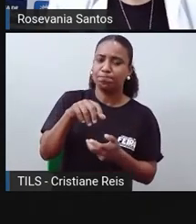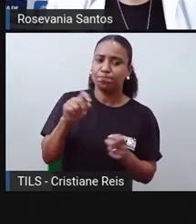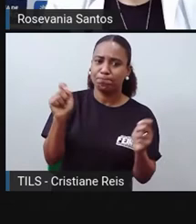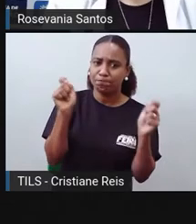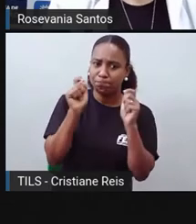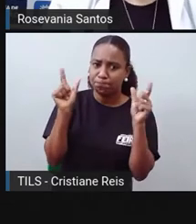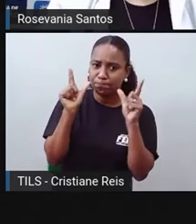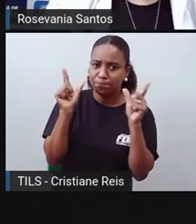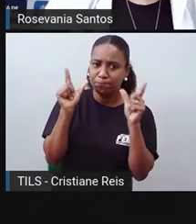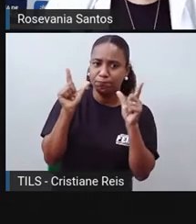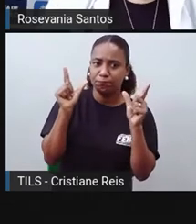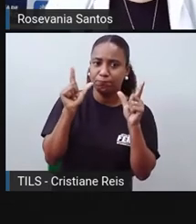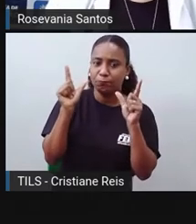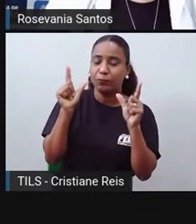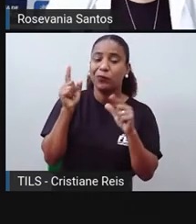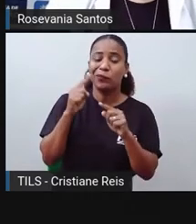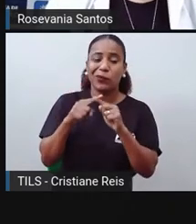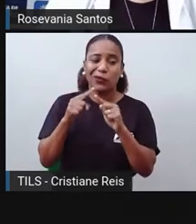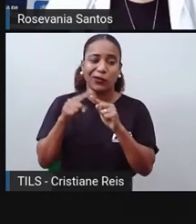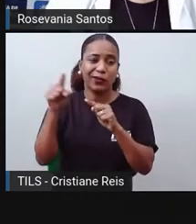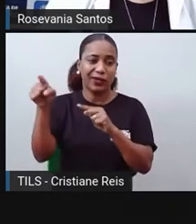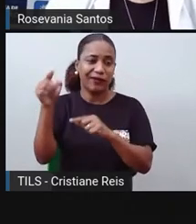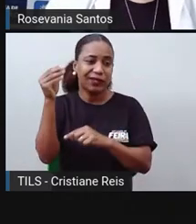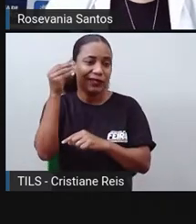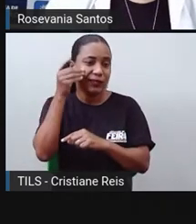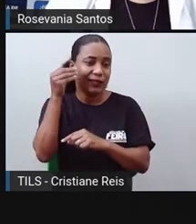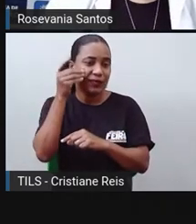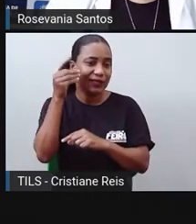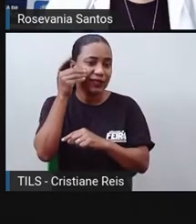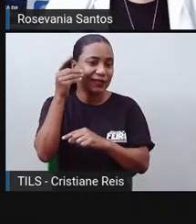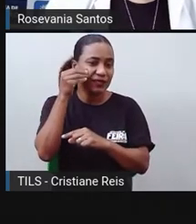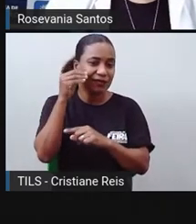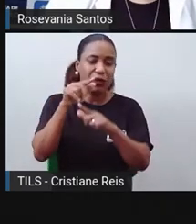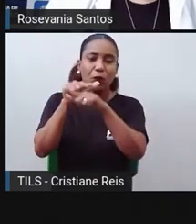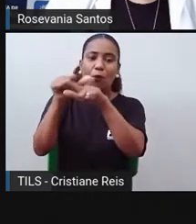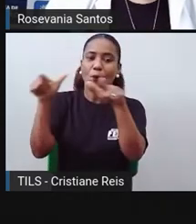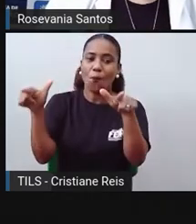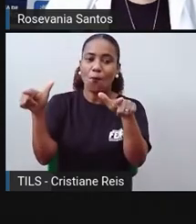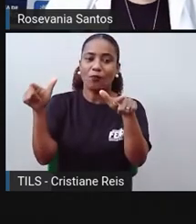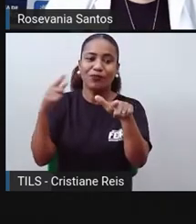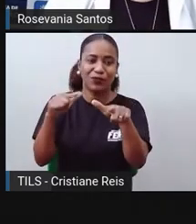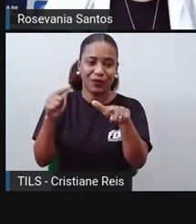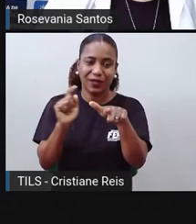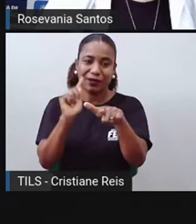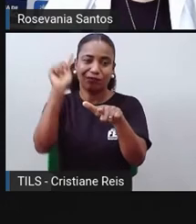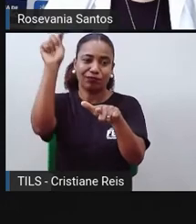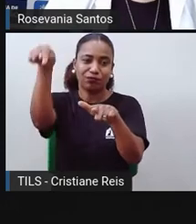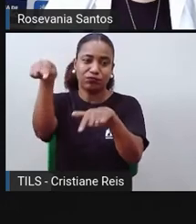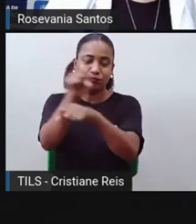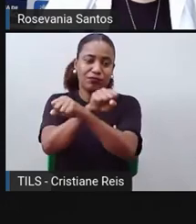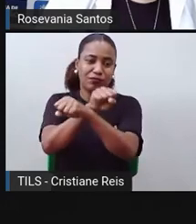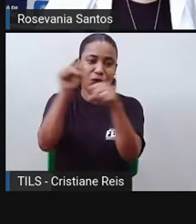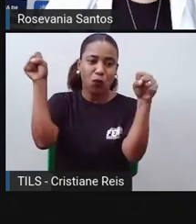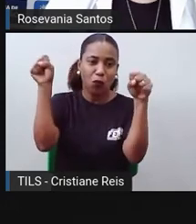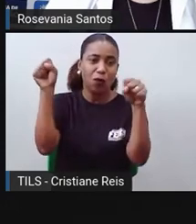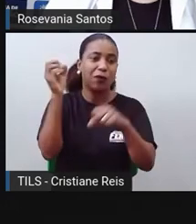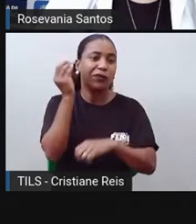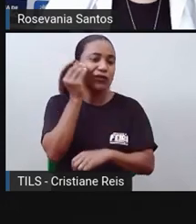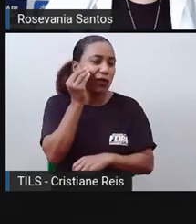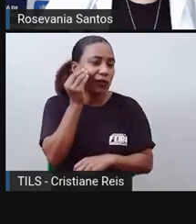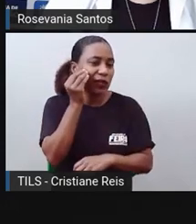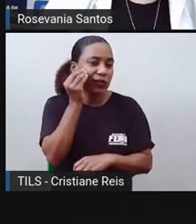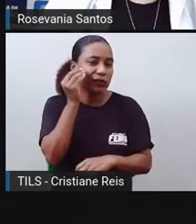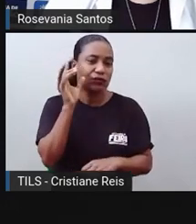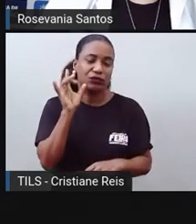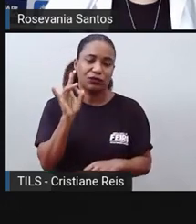direto nessa região. Então, esses grupos de ilhas têm as características que eu falo principalmente aqui, né? Essa arte que vocês estão vendo